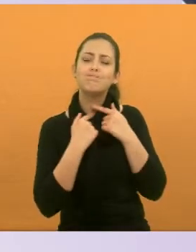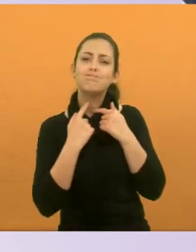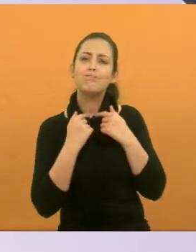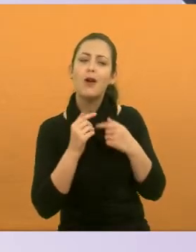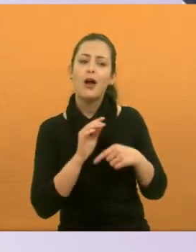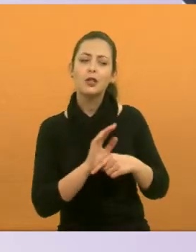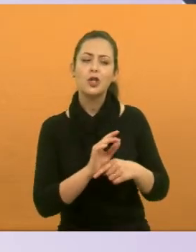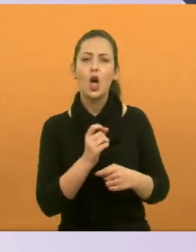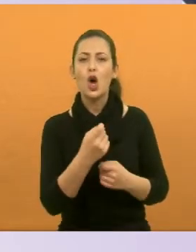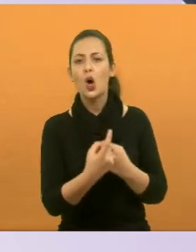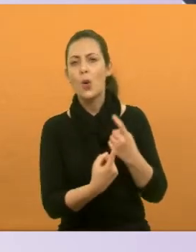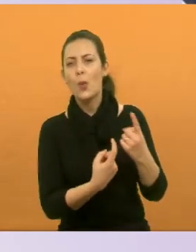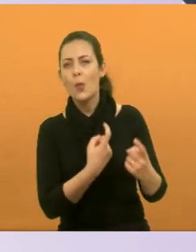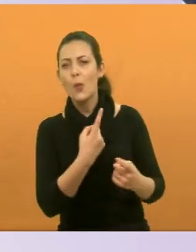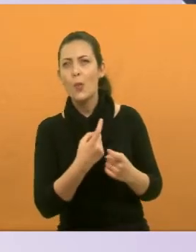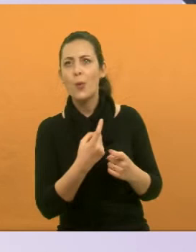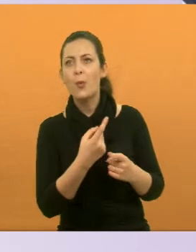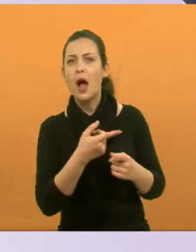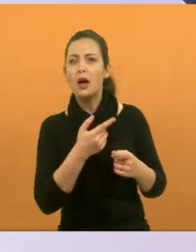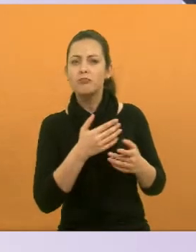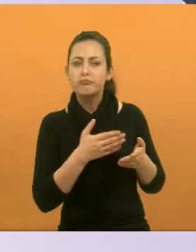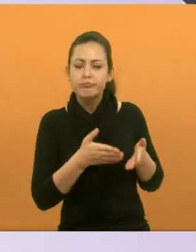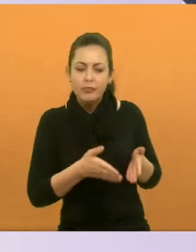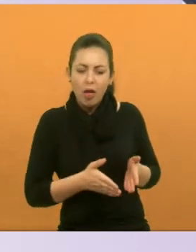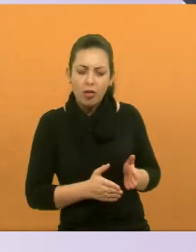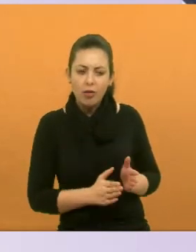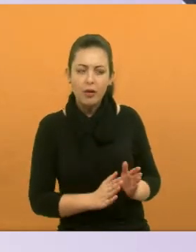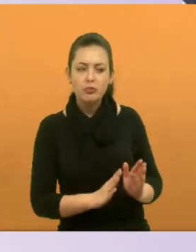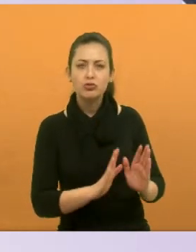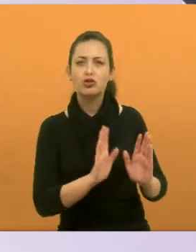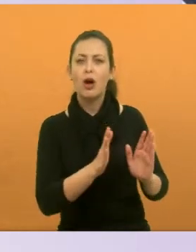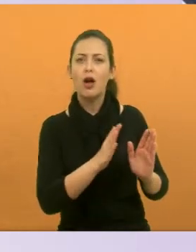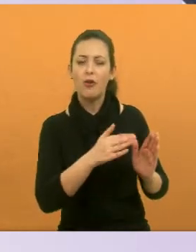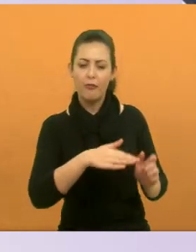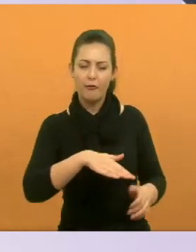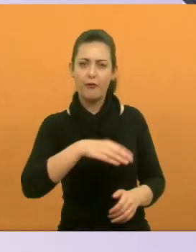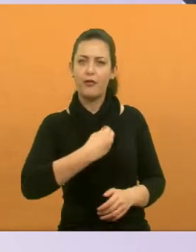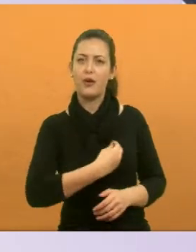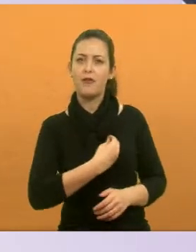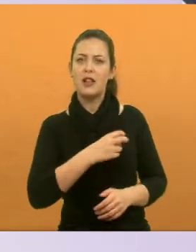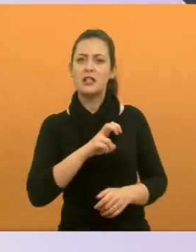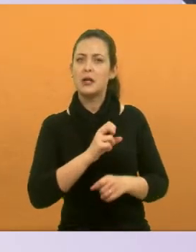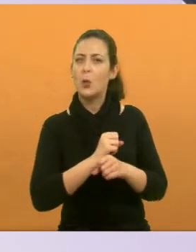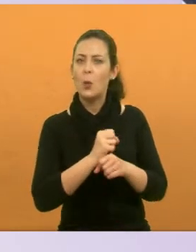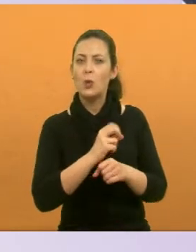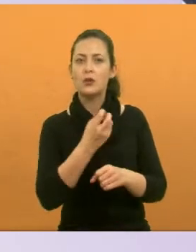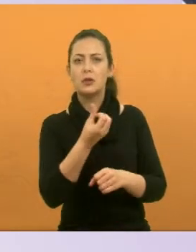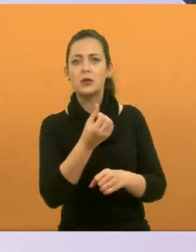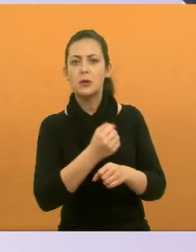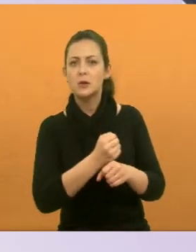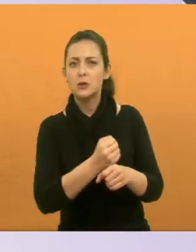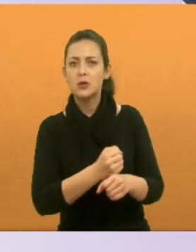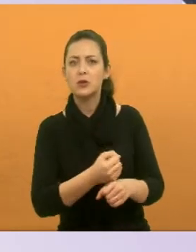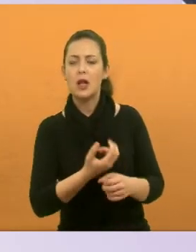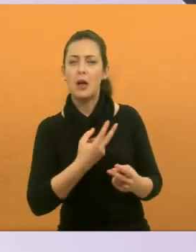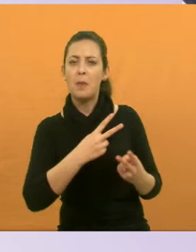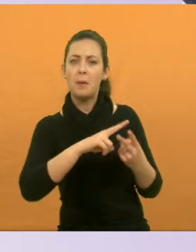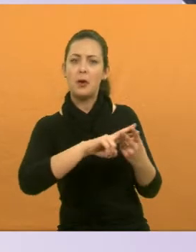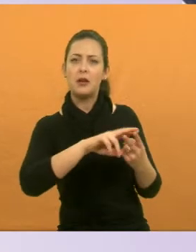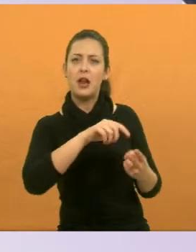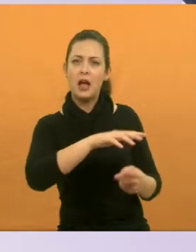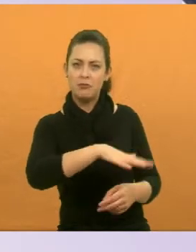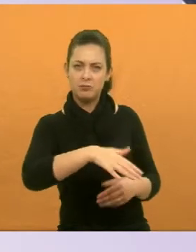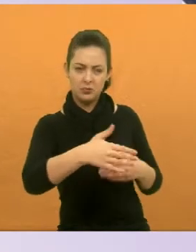alguns animais que moram lá desde o seu nascimento. Já estão, assim, com cinco anos, seis anos. Eles ficam presos em uma